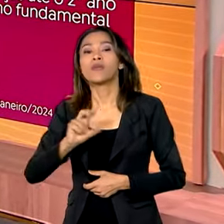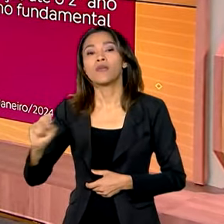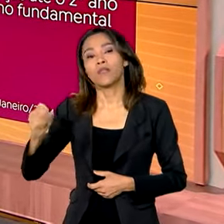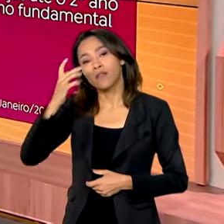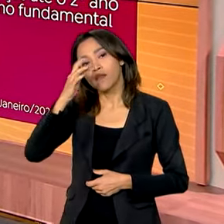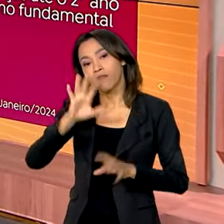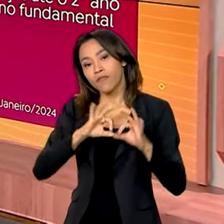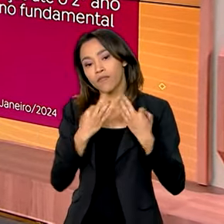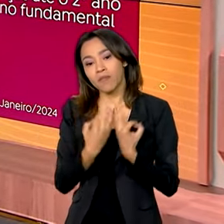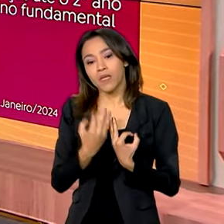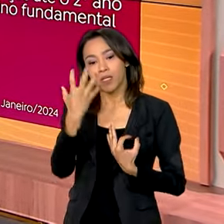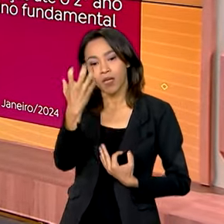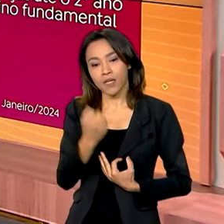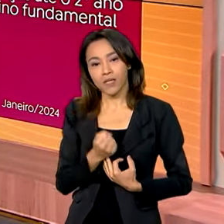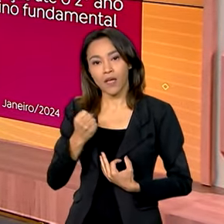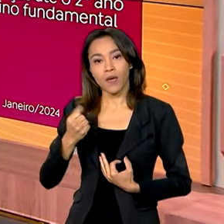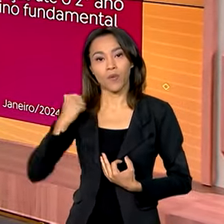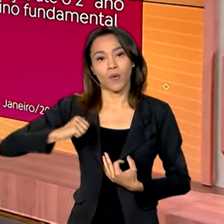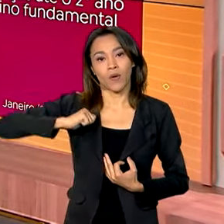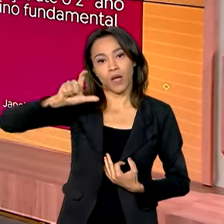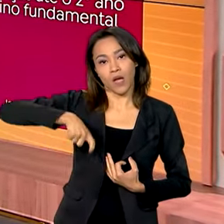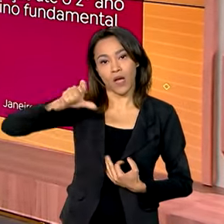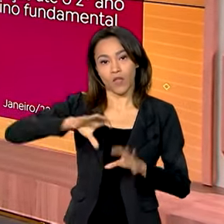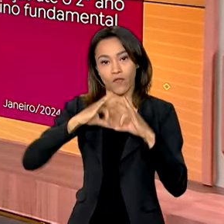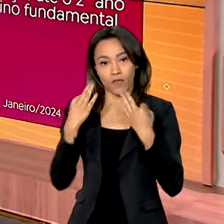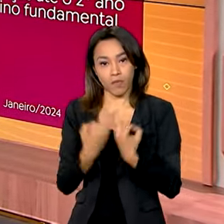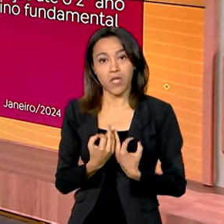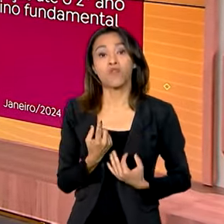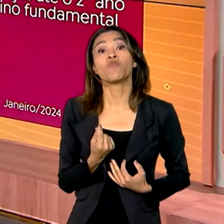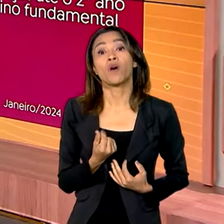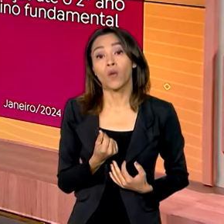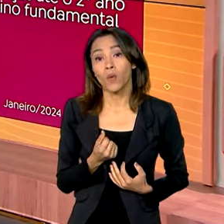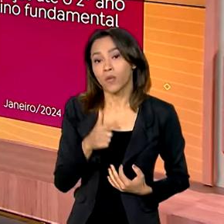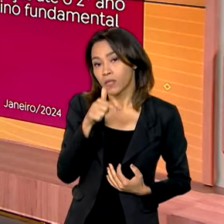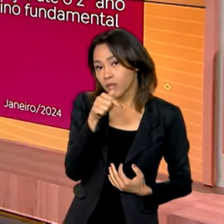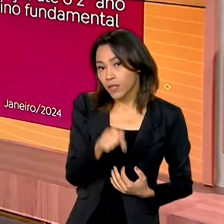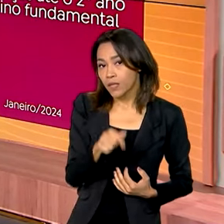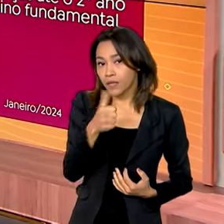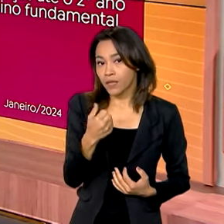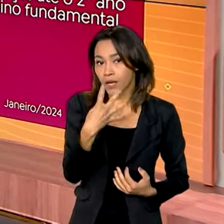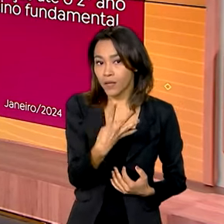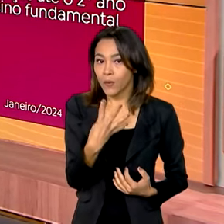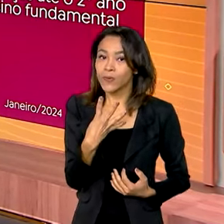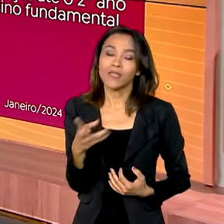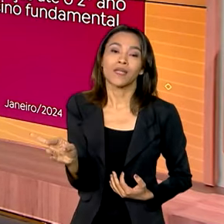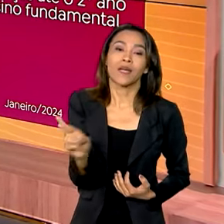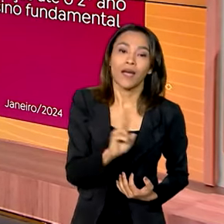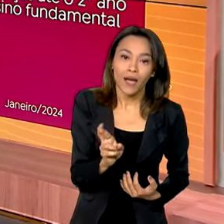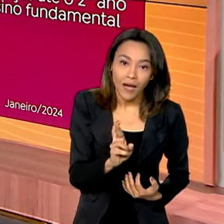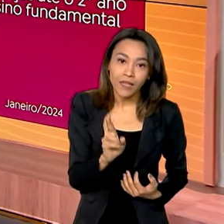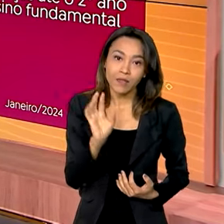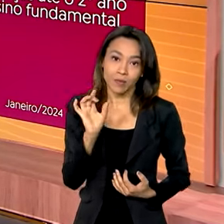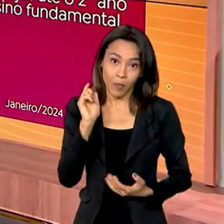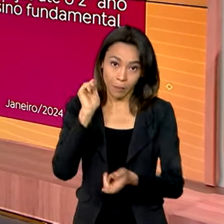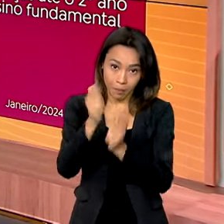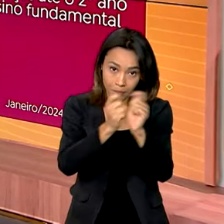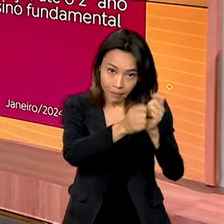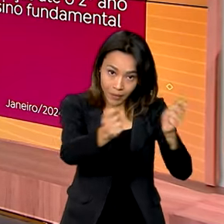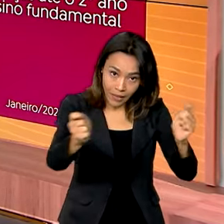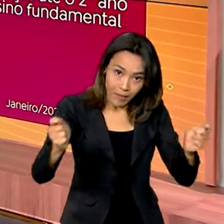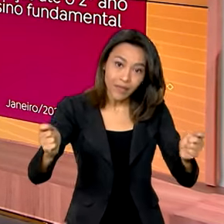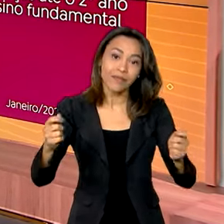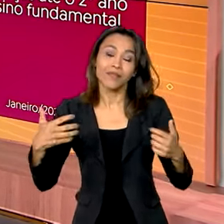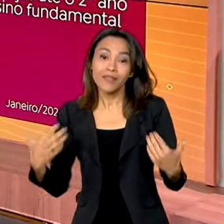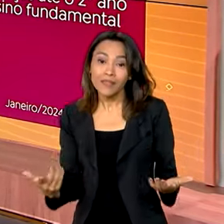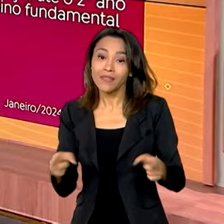se beneficiam do programa Bolsa Família, um valor médio aí de 714 reais por pagamento, por benefício.